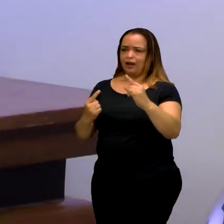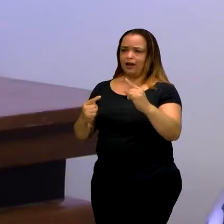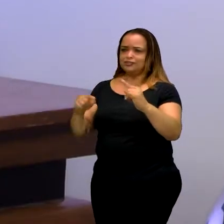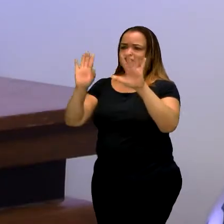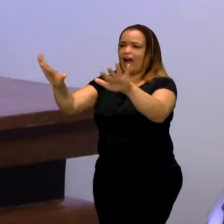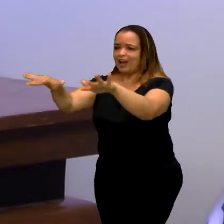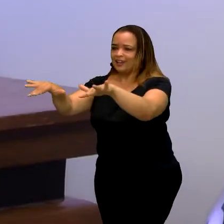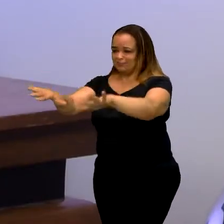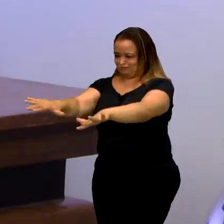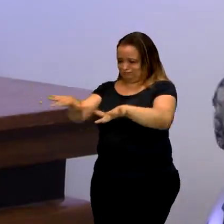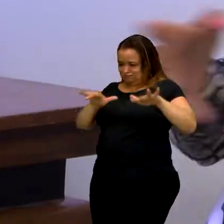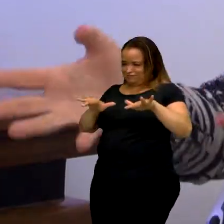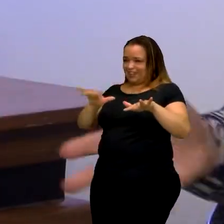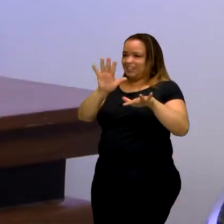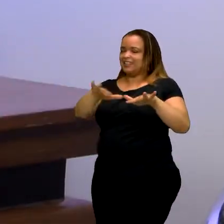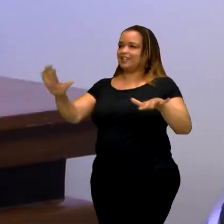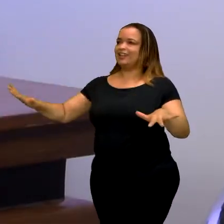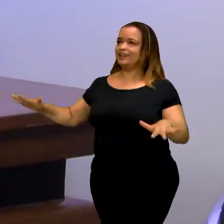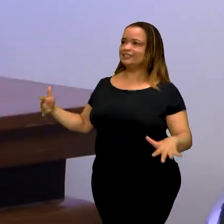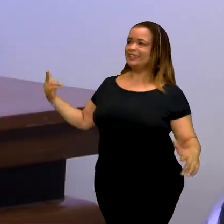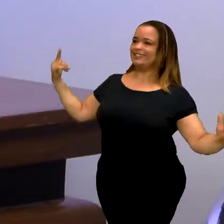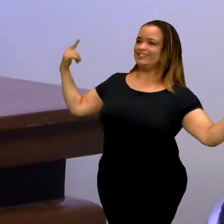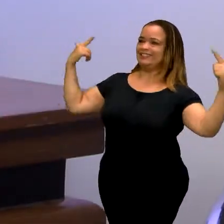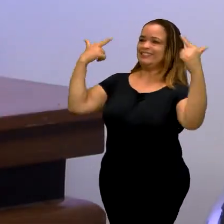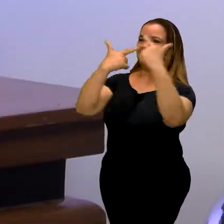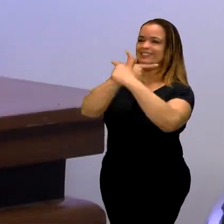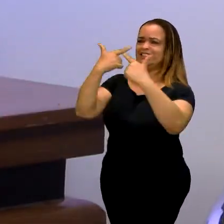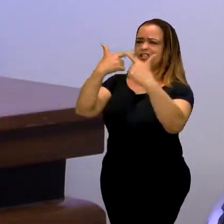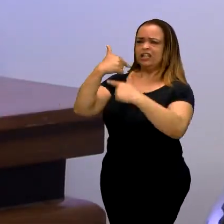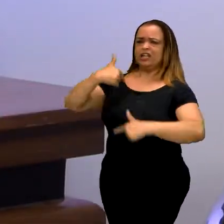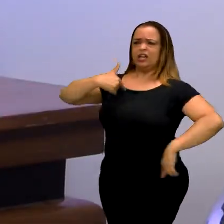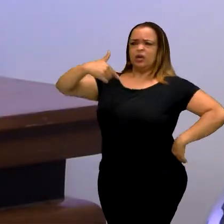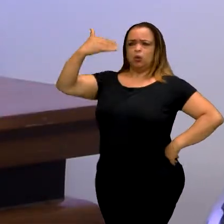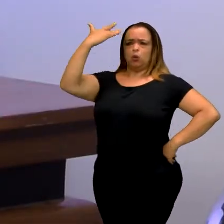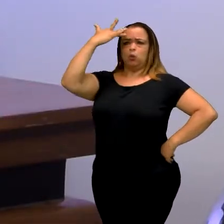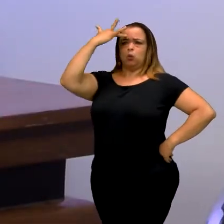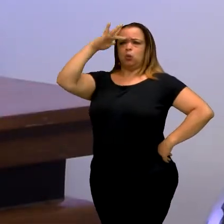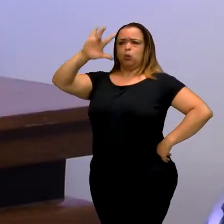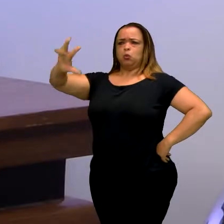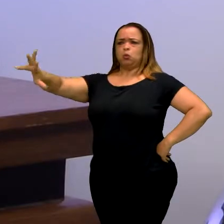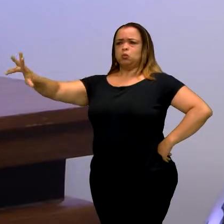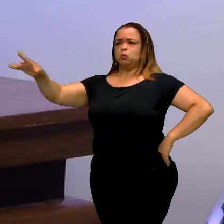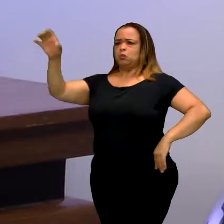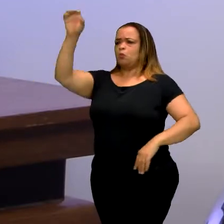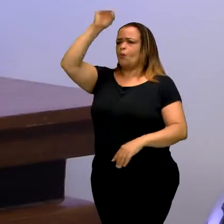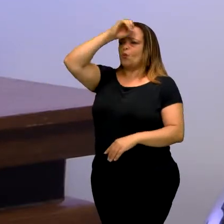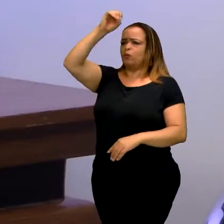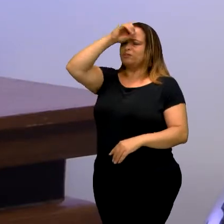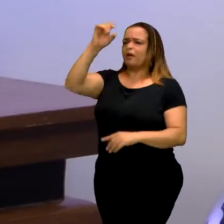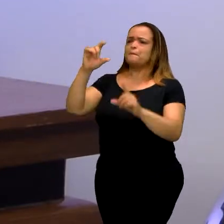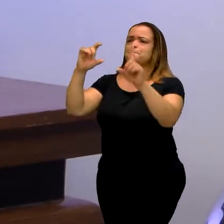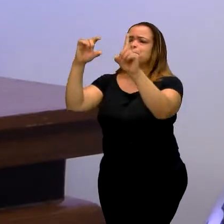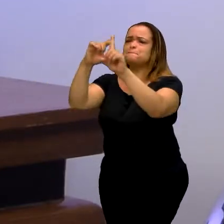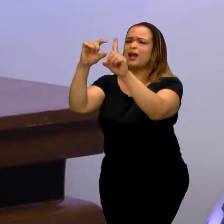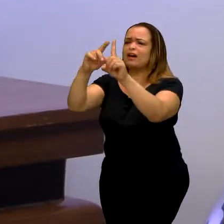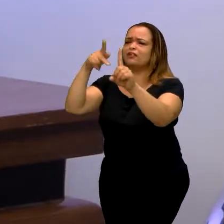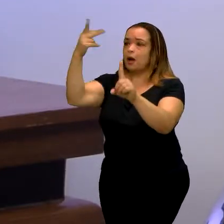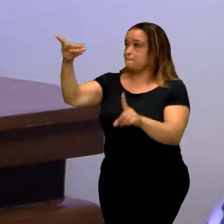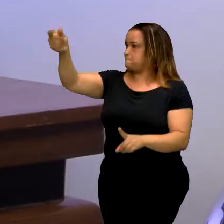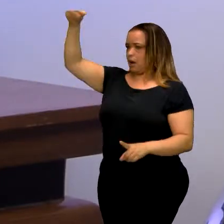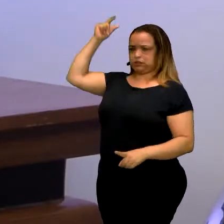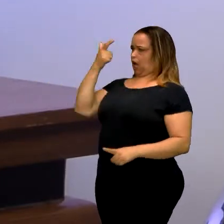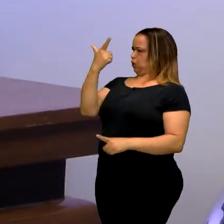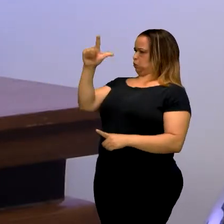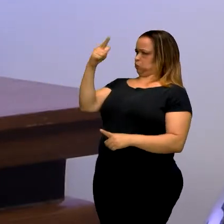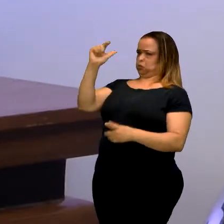entrada do palhaço, as crianças davam risada. O que será que o palhaço falava? Não existia intérprete de língua de